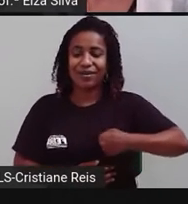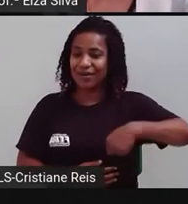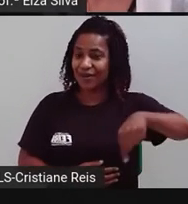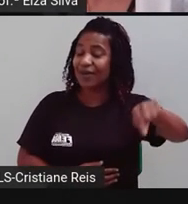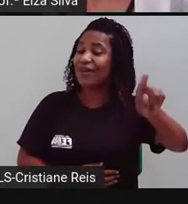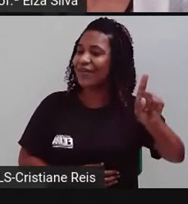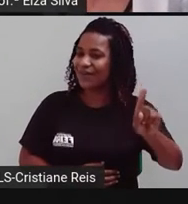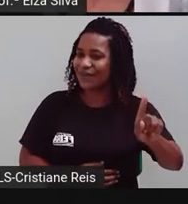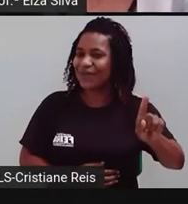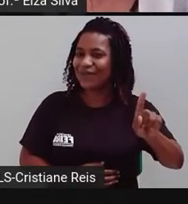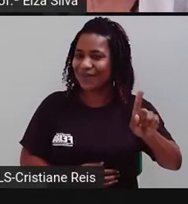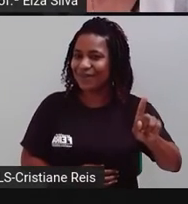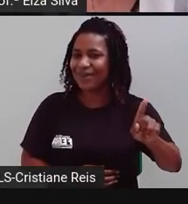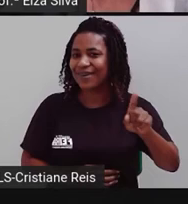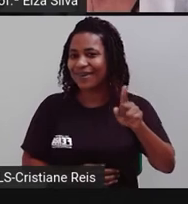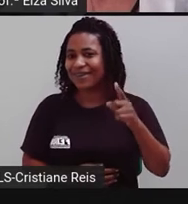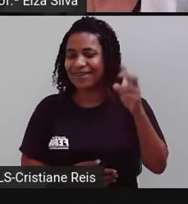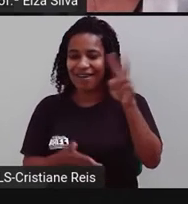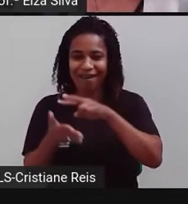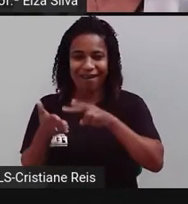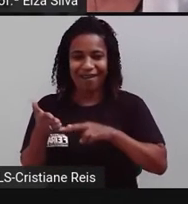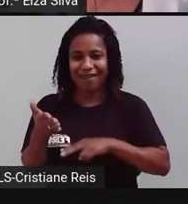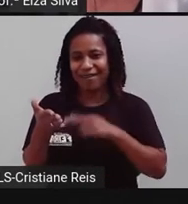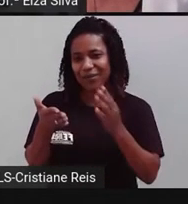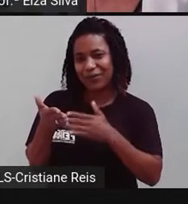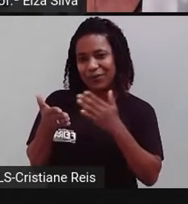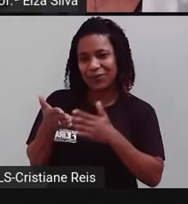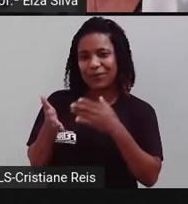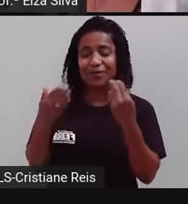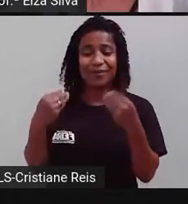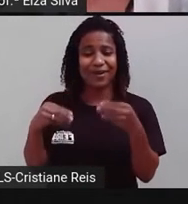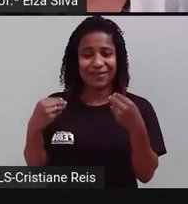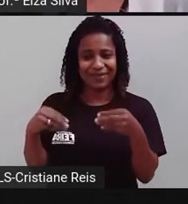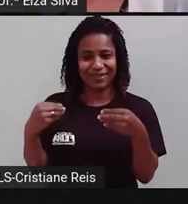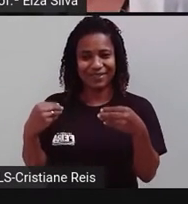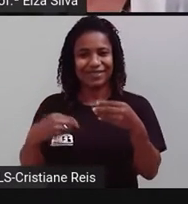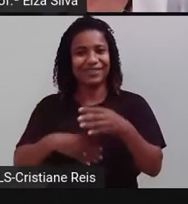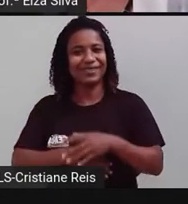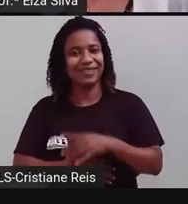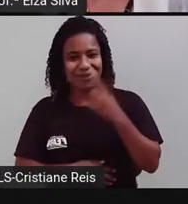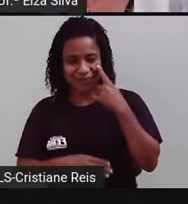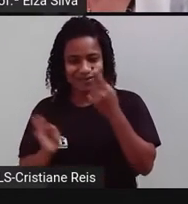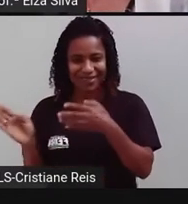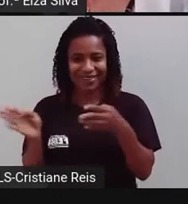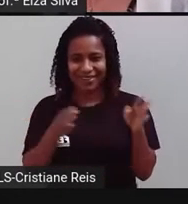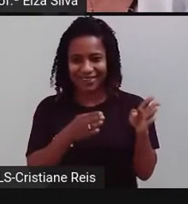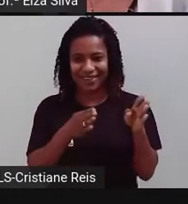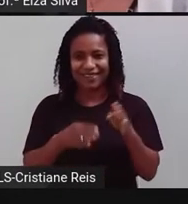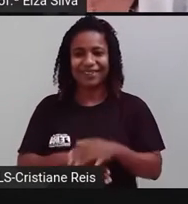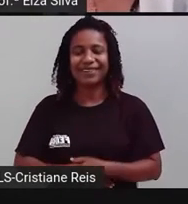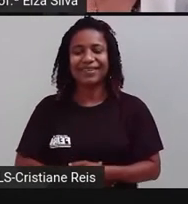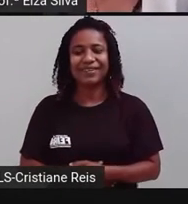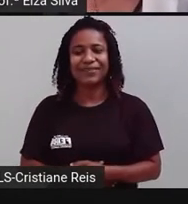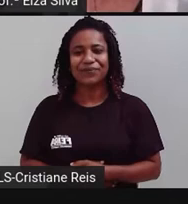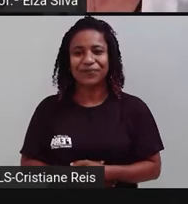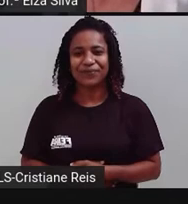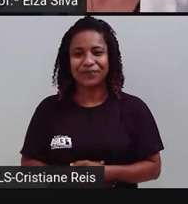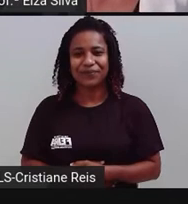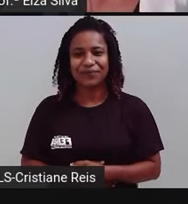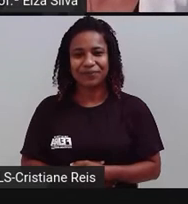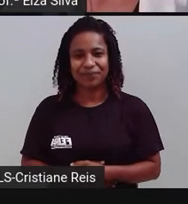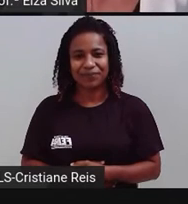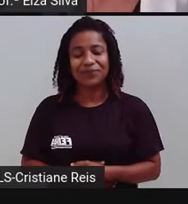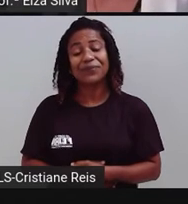magazines. Então, eu vou ler livros ou revistas. Next one. What else are you going to do